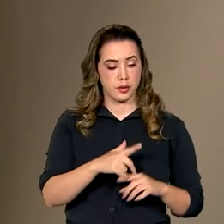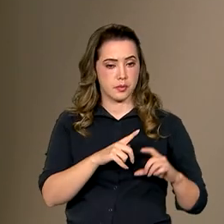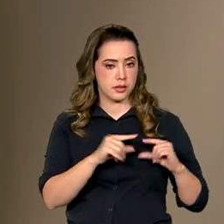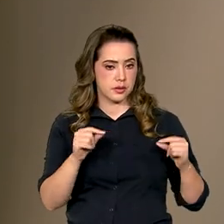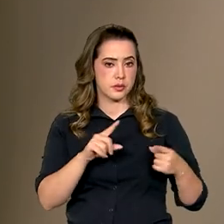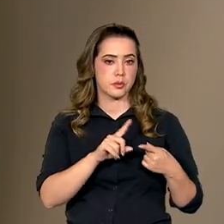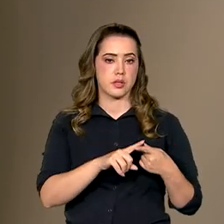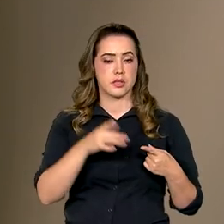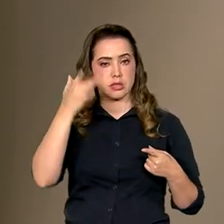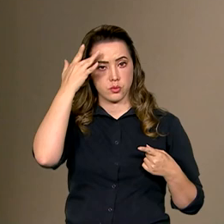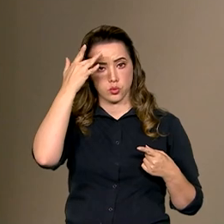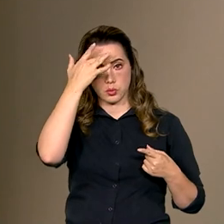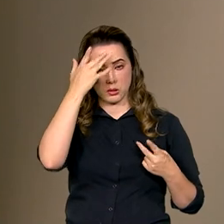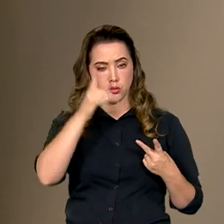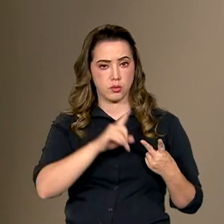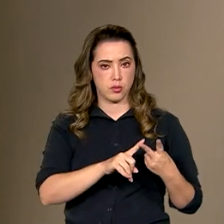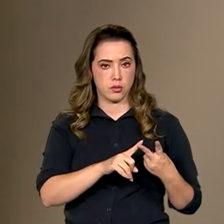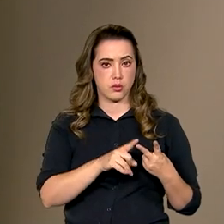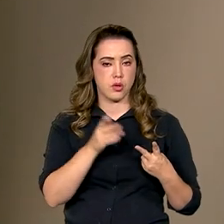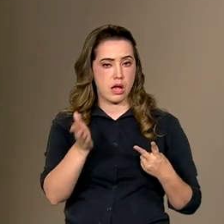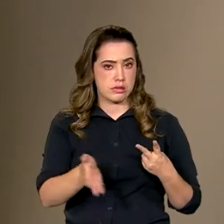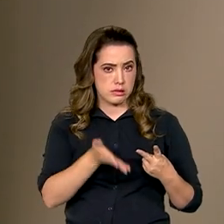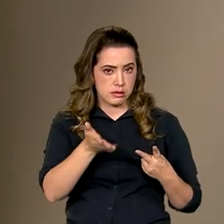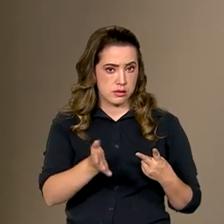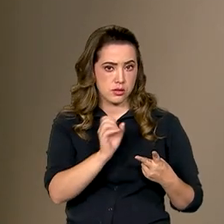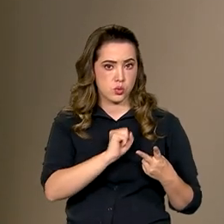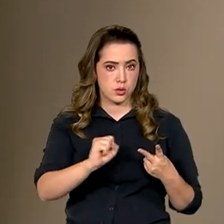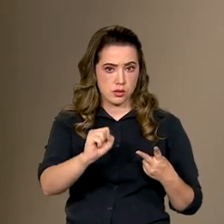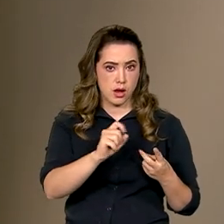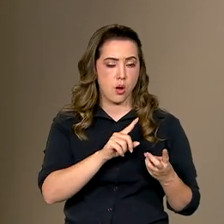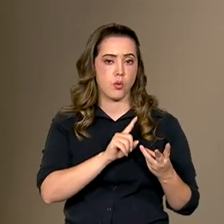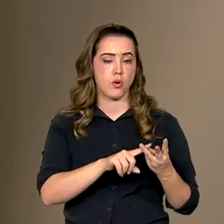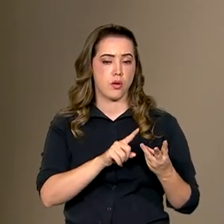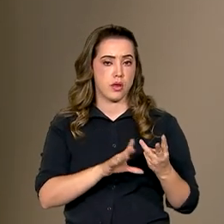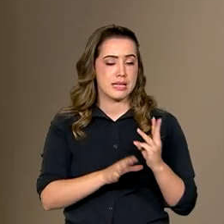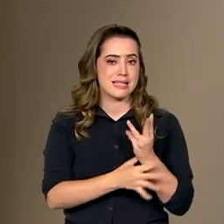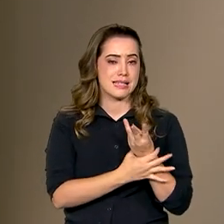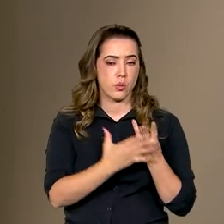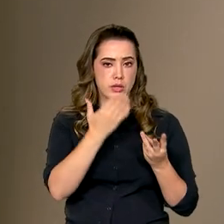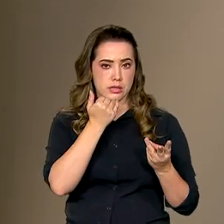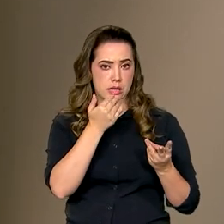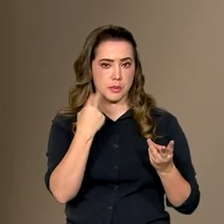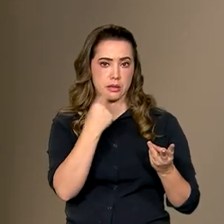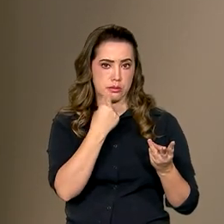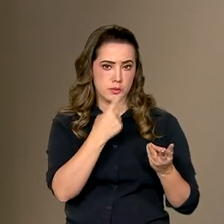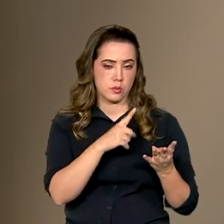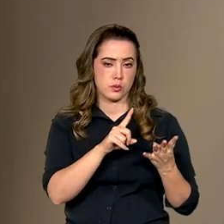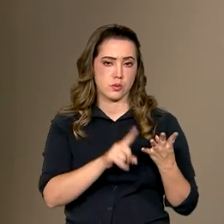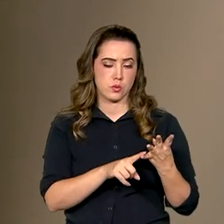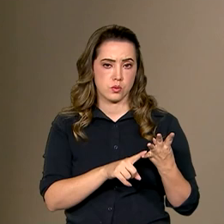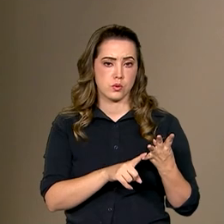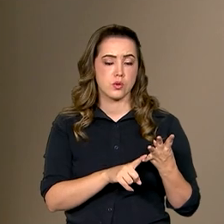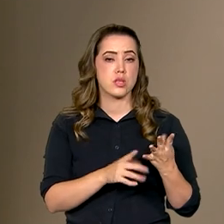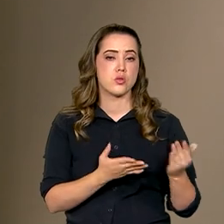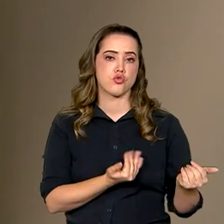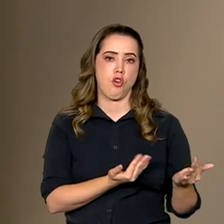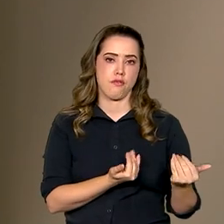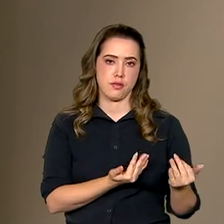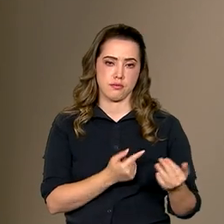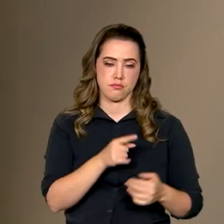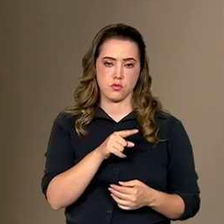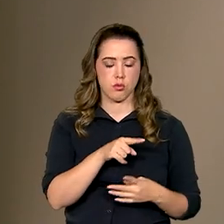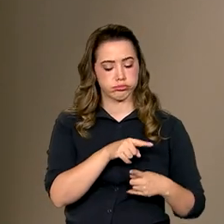A de saúde mental, a de assistência social, a de segurança alimentar e nutricional e a de juventude.